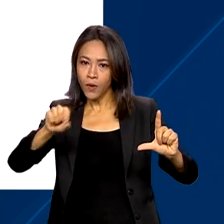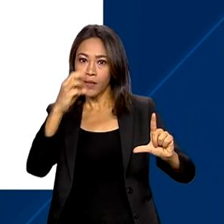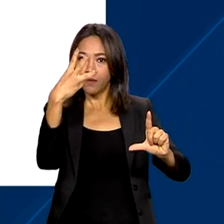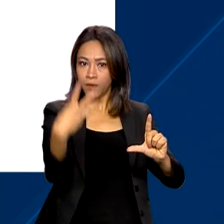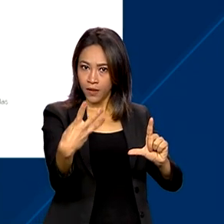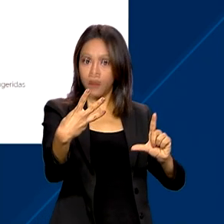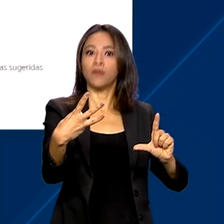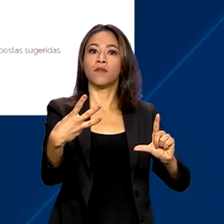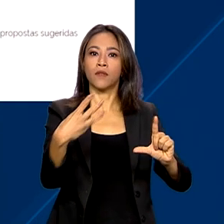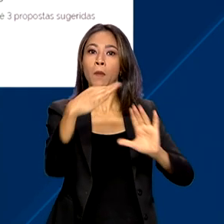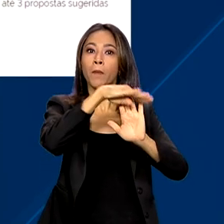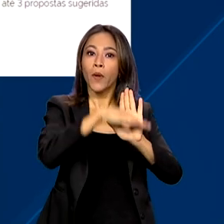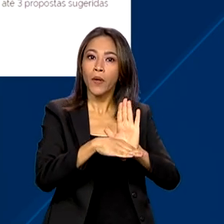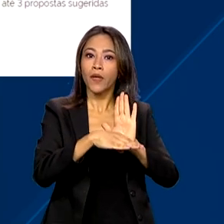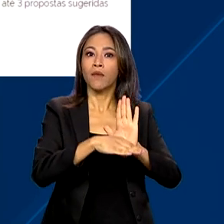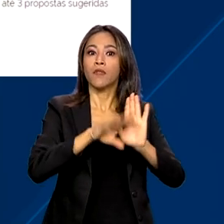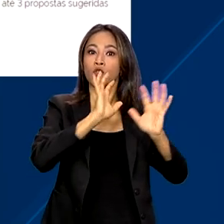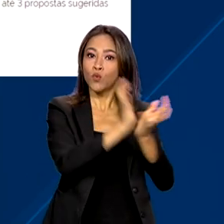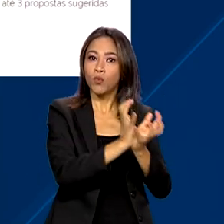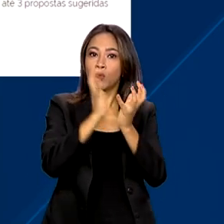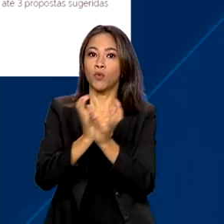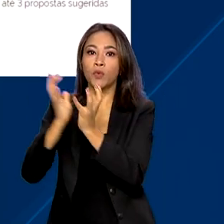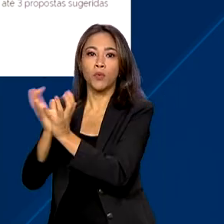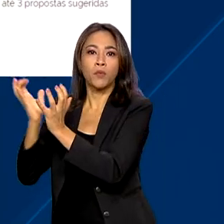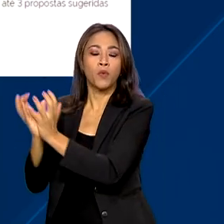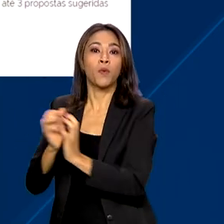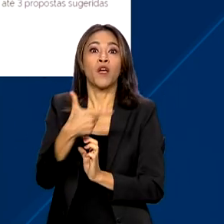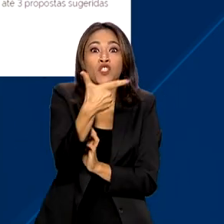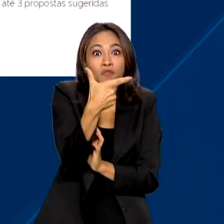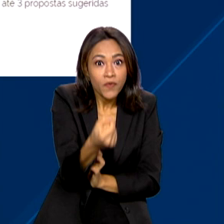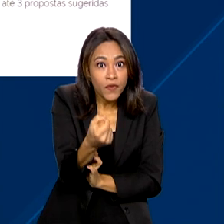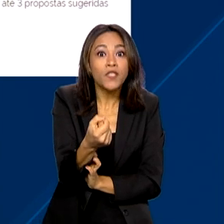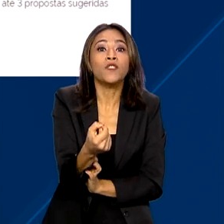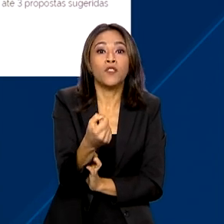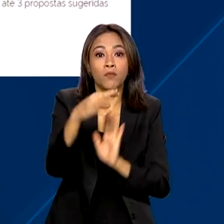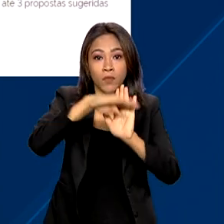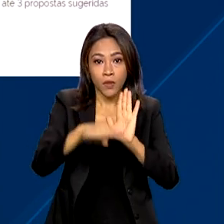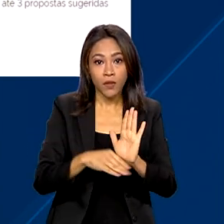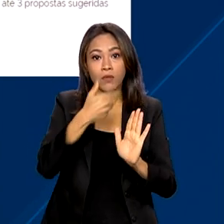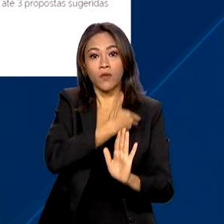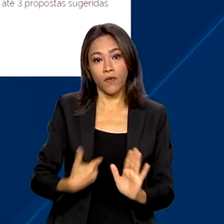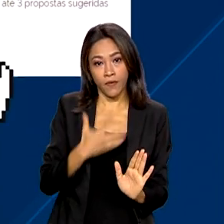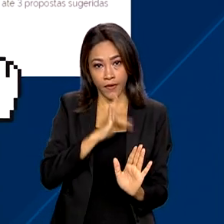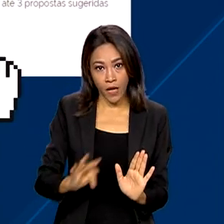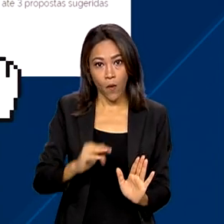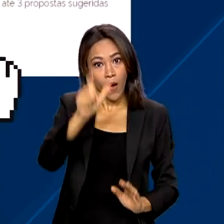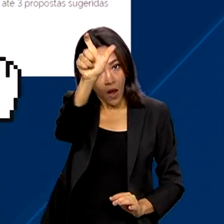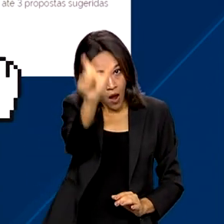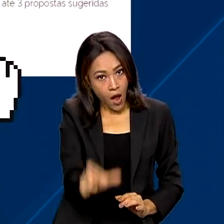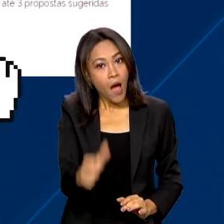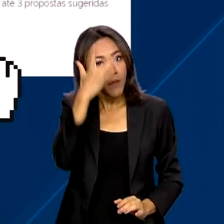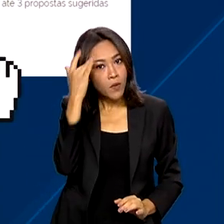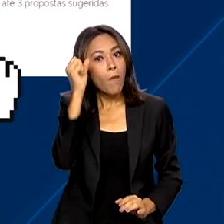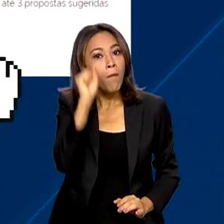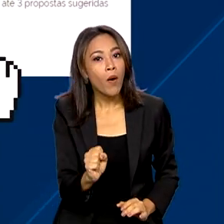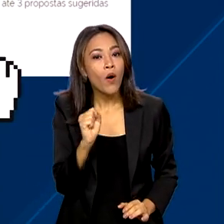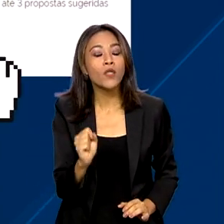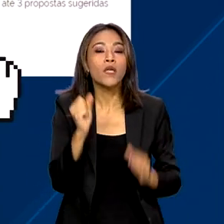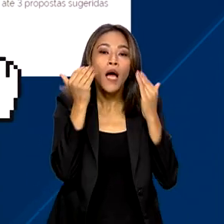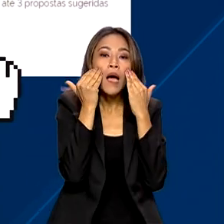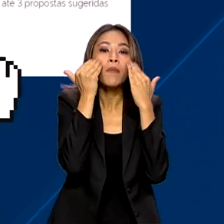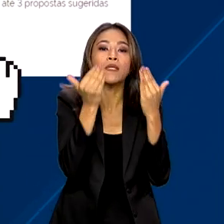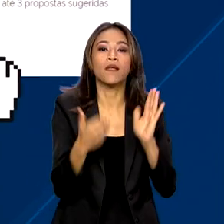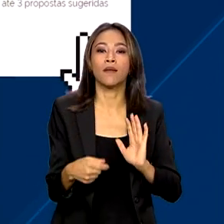prioritários, em um conjunto de 20 grandes programas do governo federal. O cidadão também pode apresentar